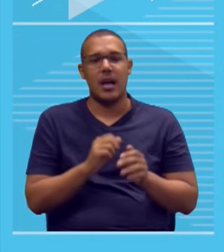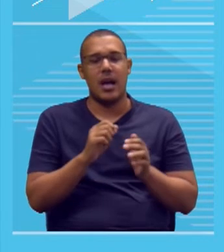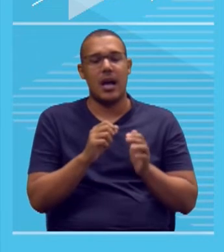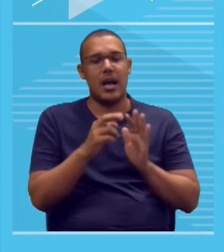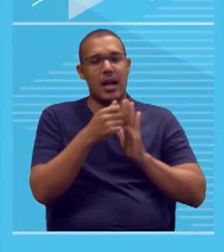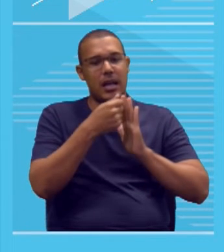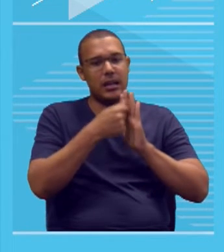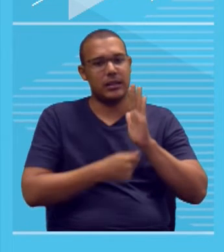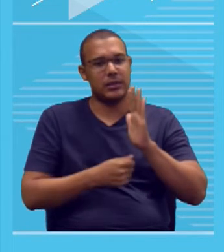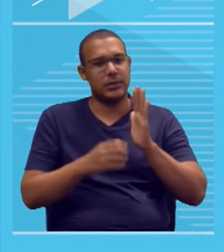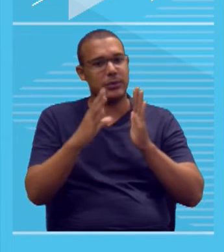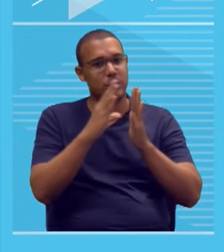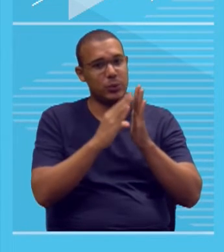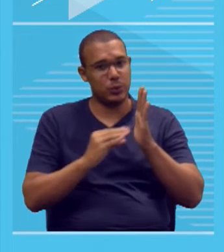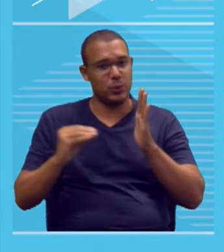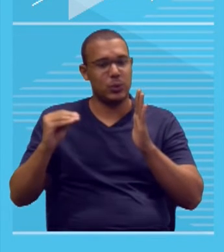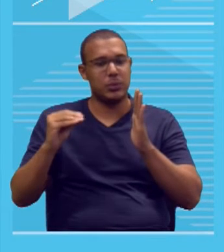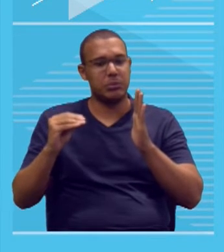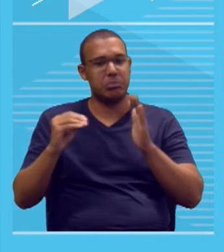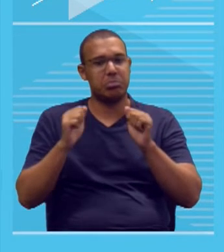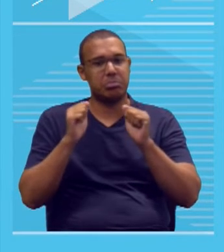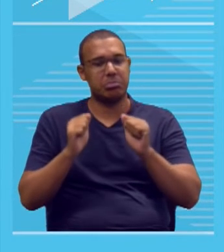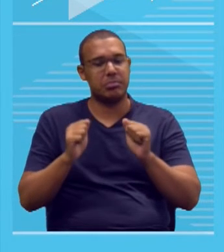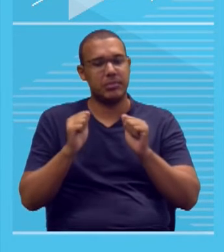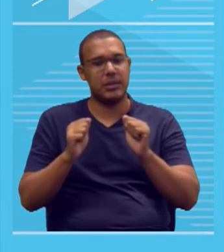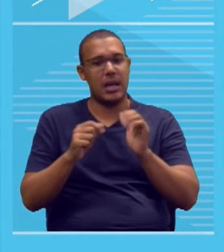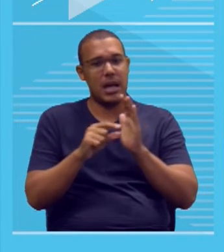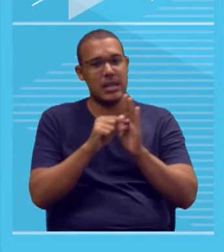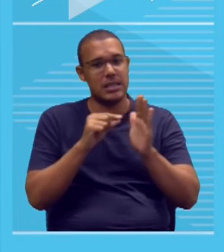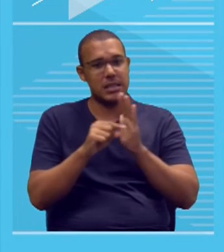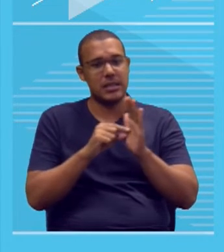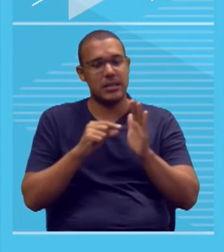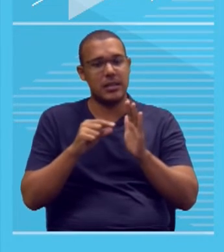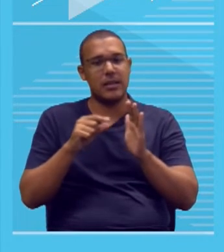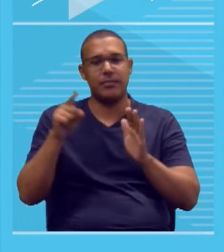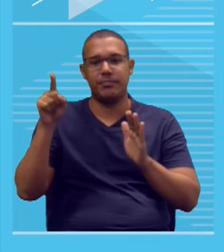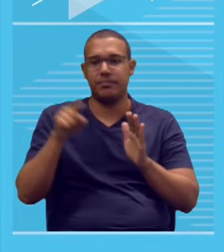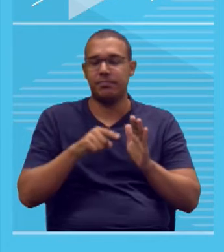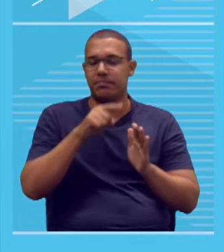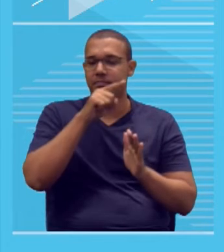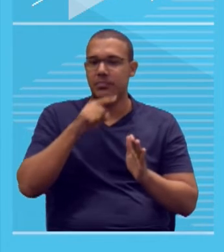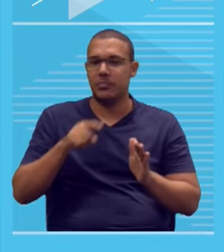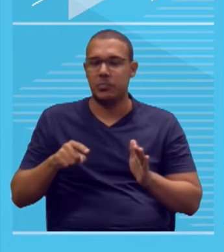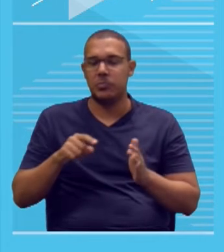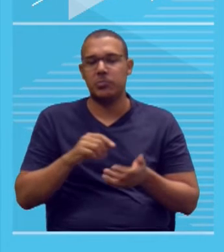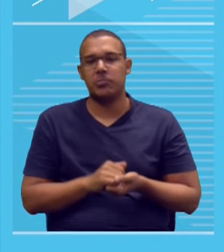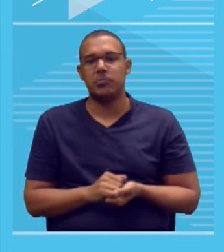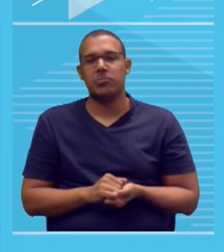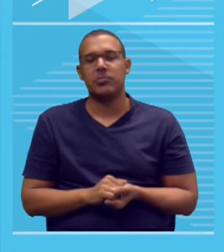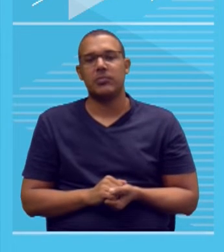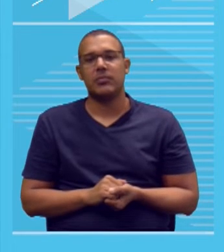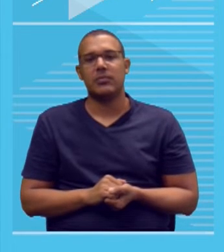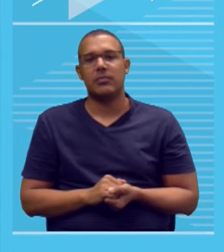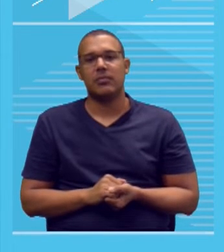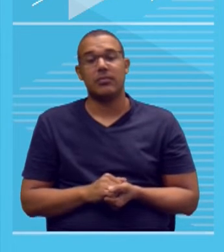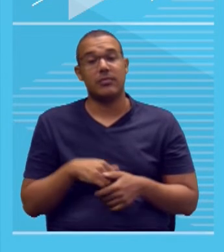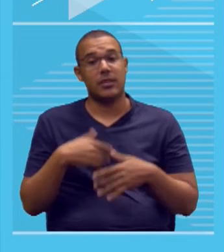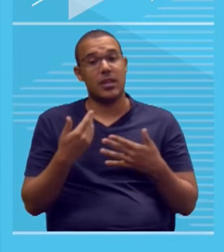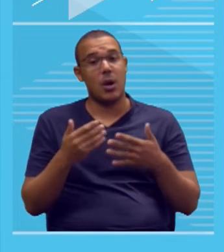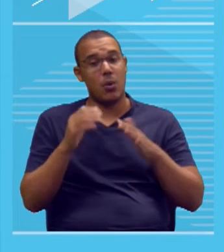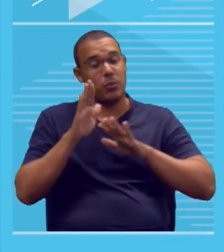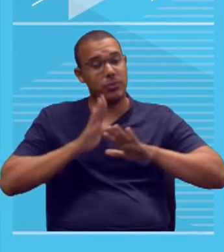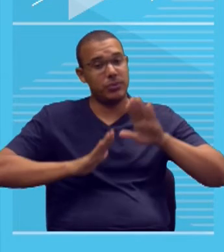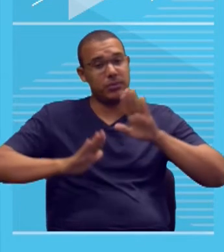redação ou do caderno de questões terá o número de linhas copiadas, gente, desconsideradas por efeito de correção. Então, muito cuidado.